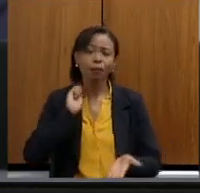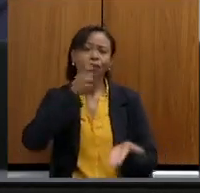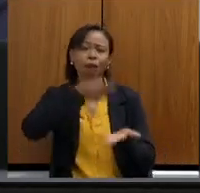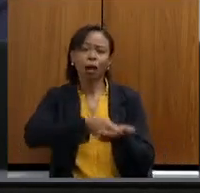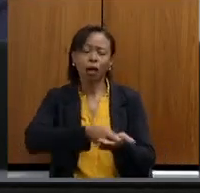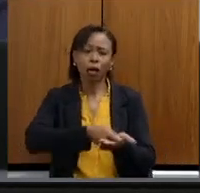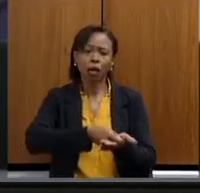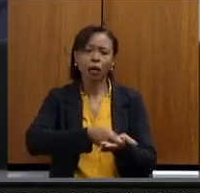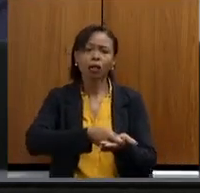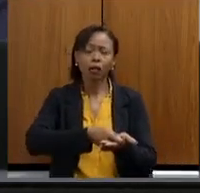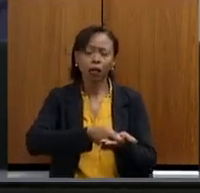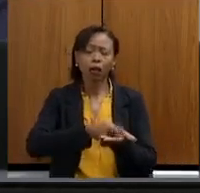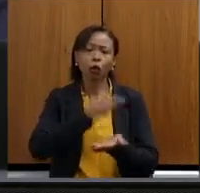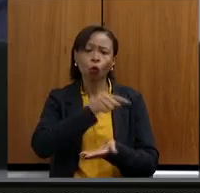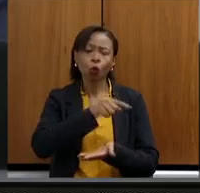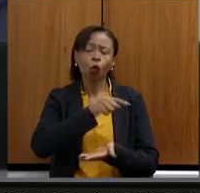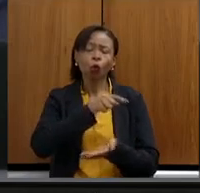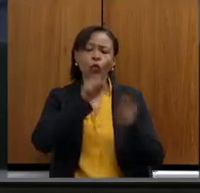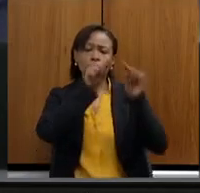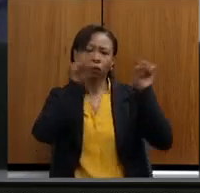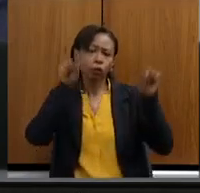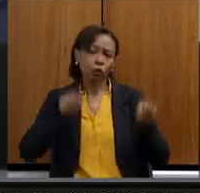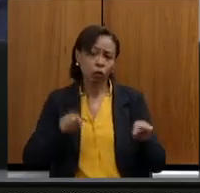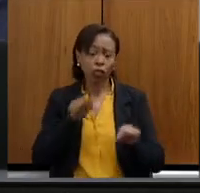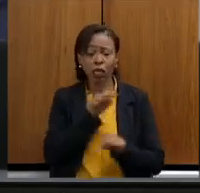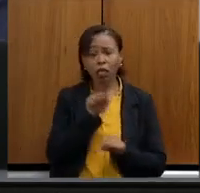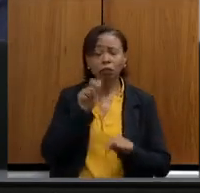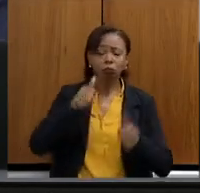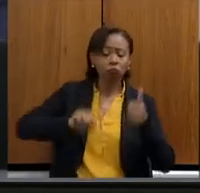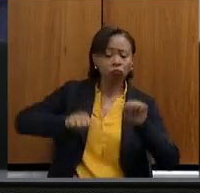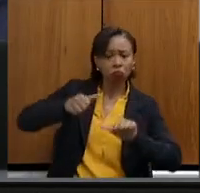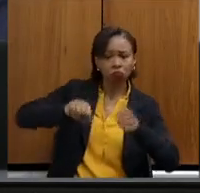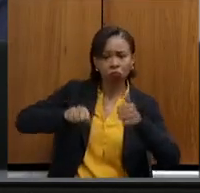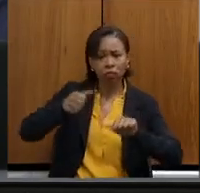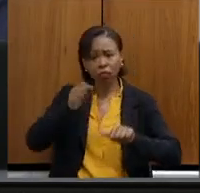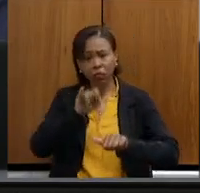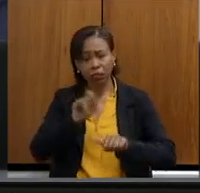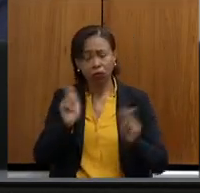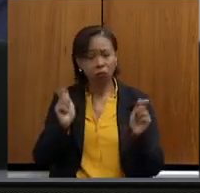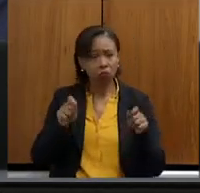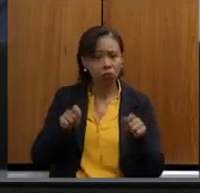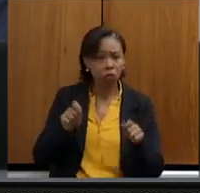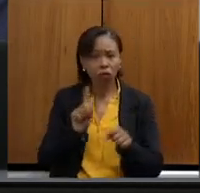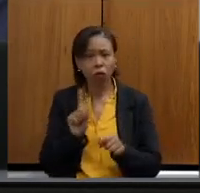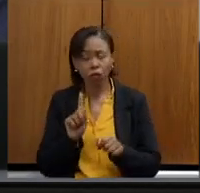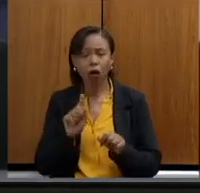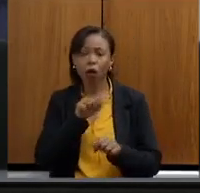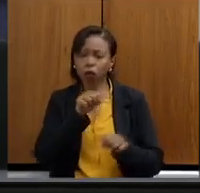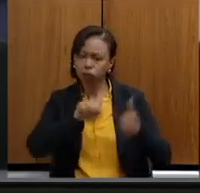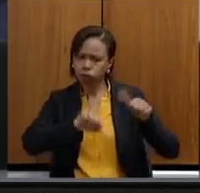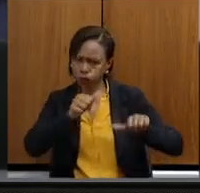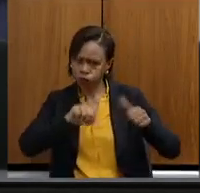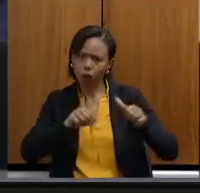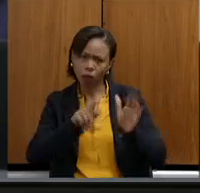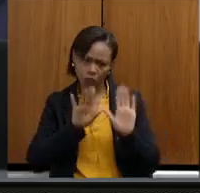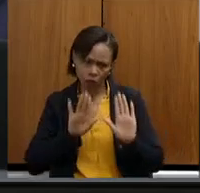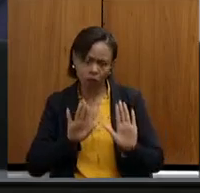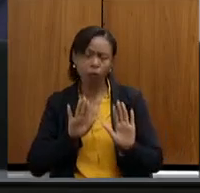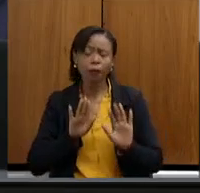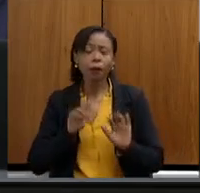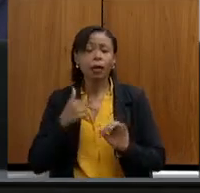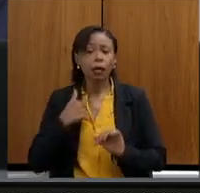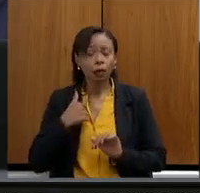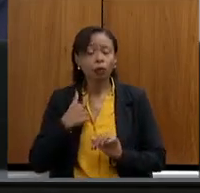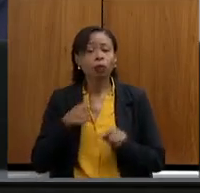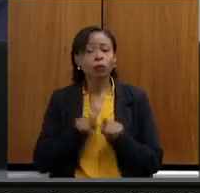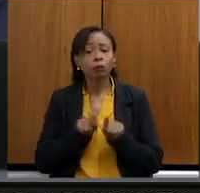servidores e eles fizeram análise lá se haveria essa possibilidade, estão fazendo análise também, mas eu